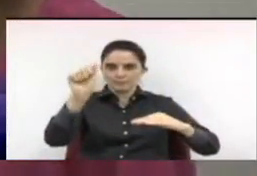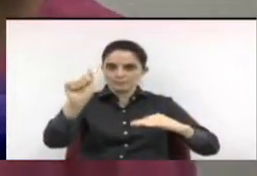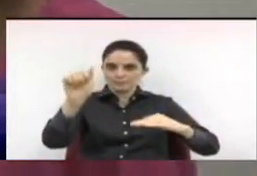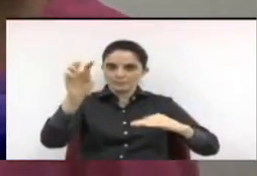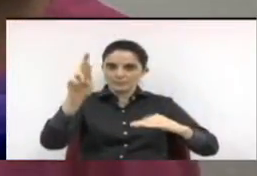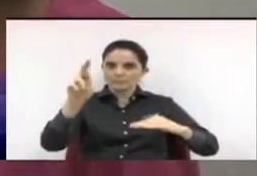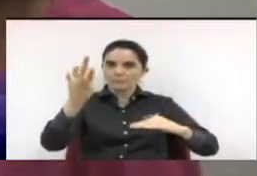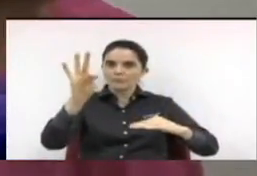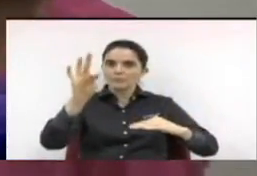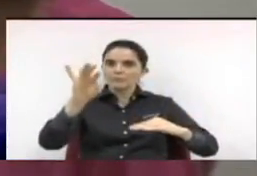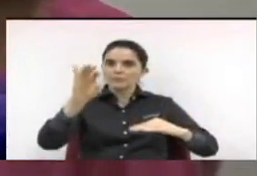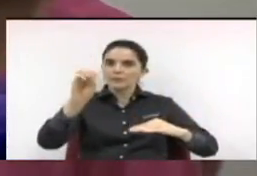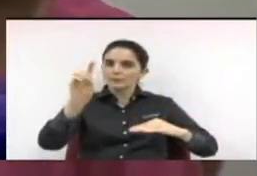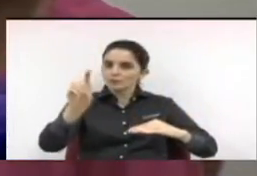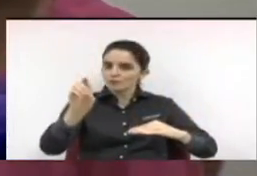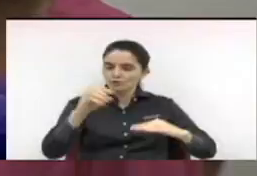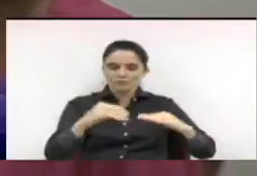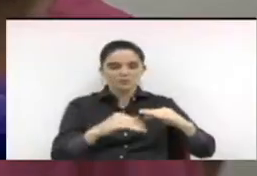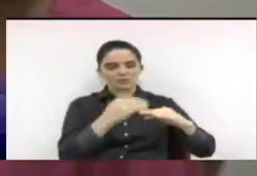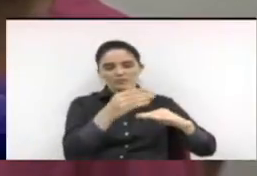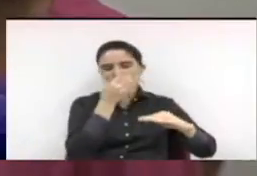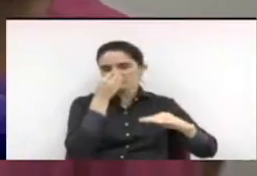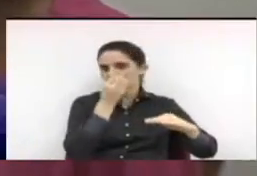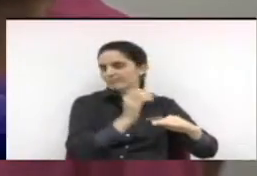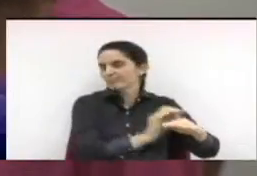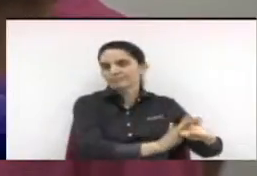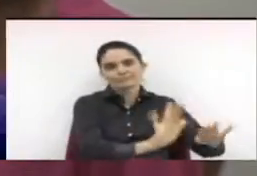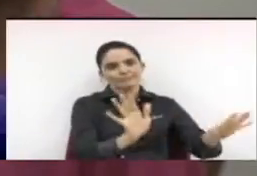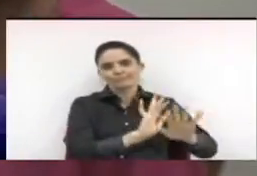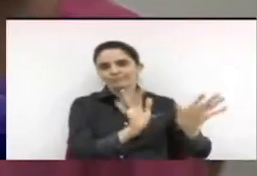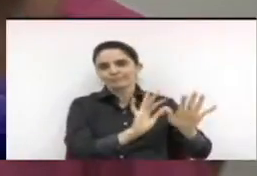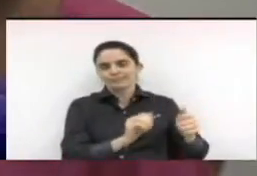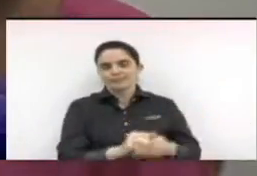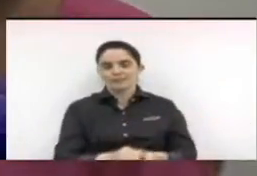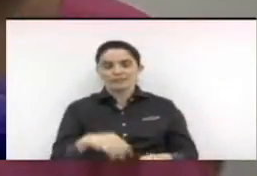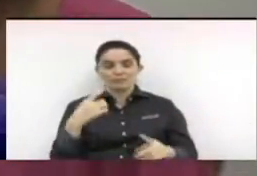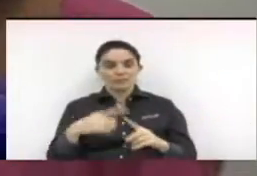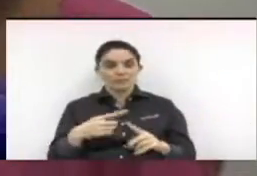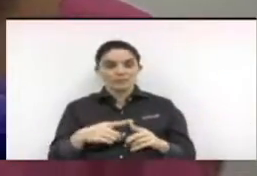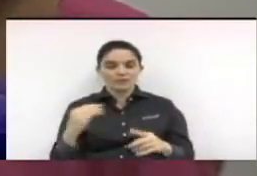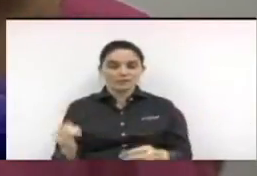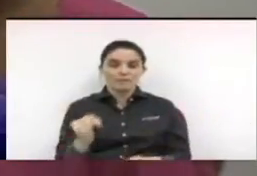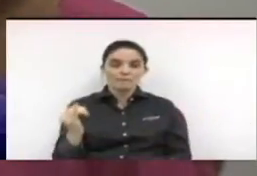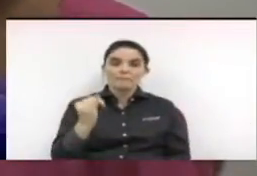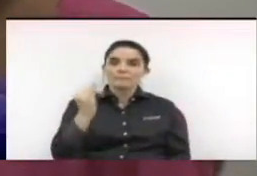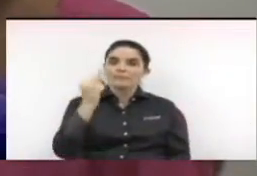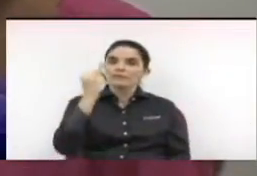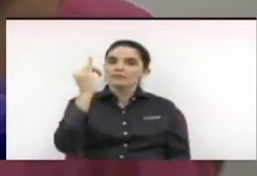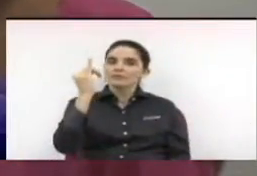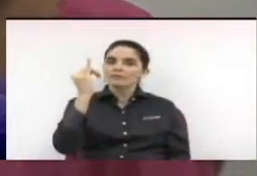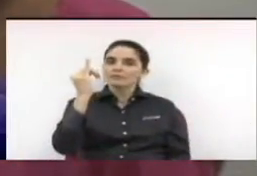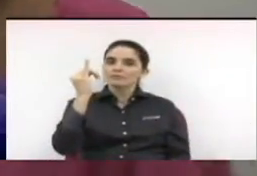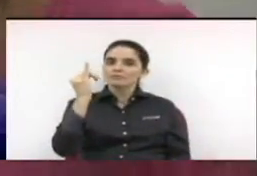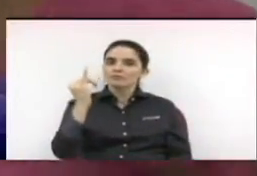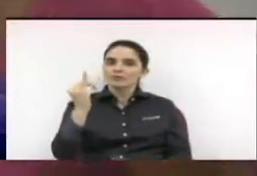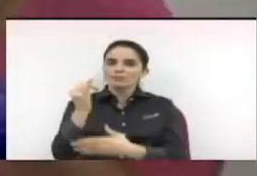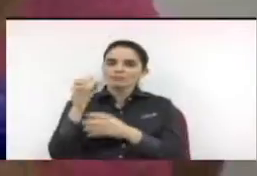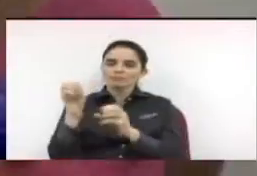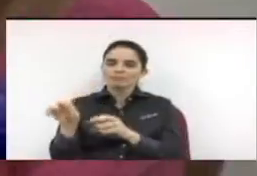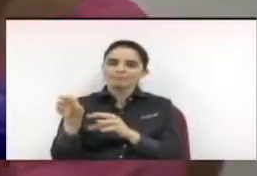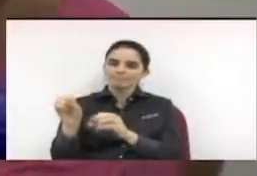coisas que se tornam pequenas diante da grandeza do que é a educação